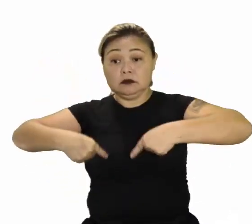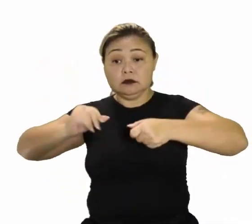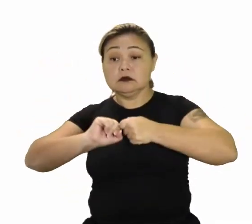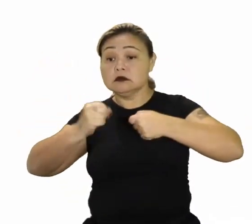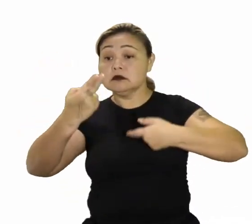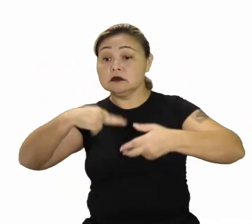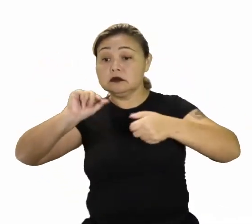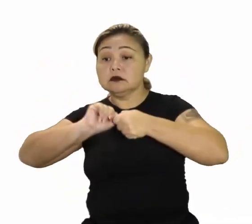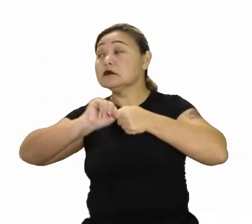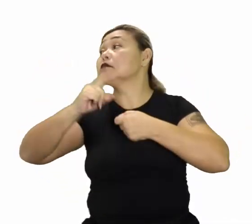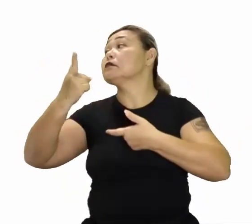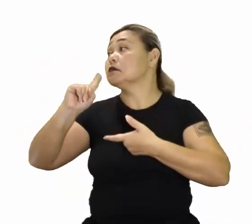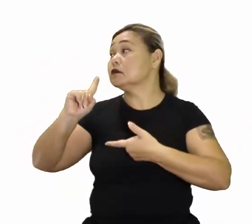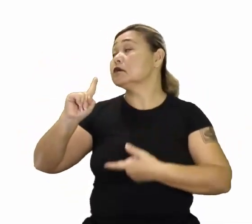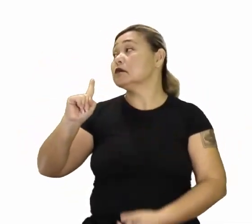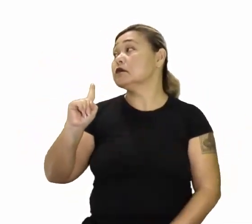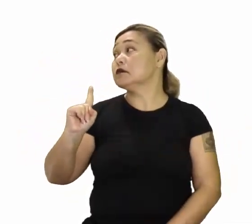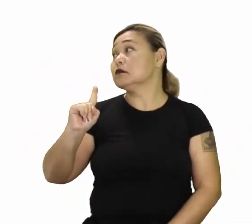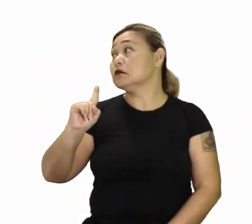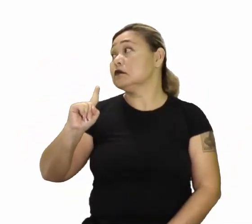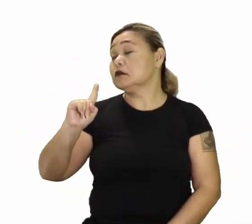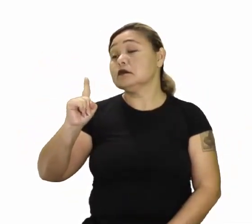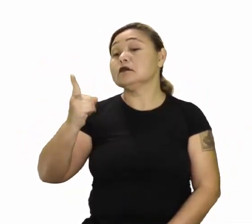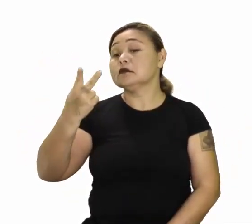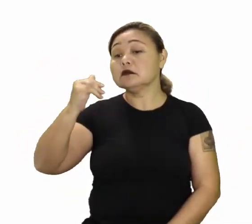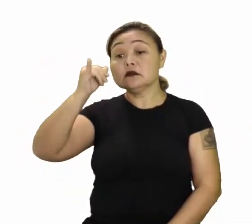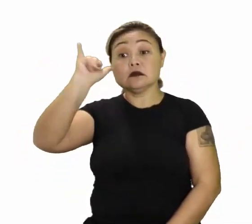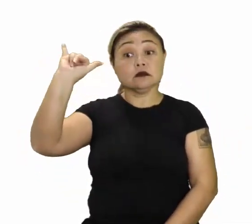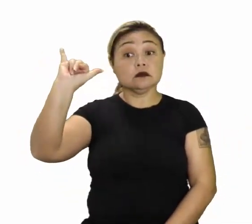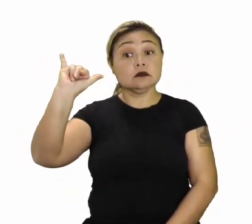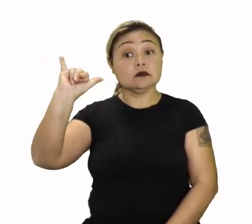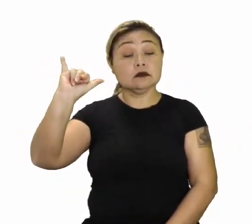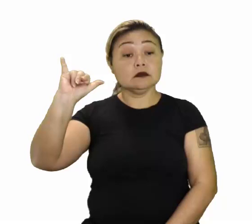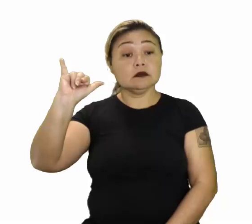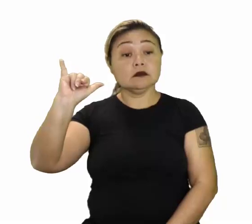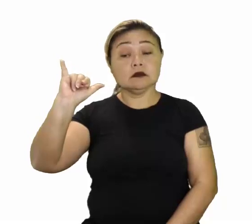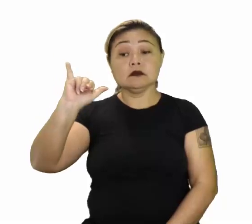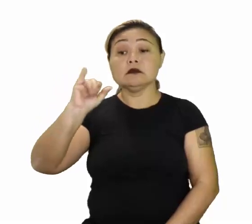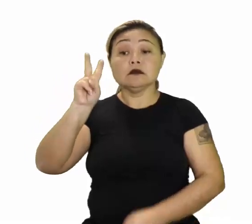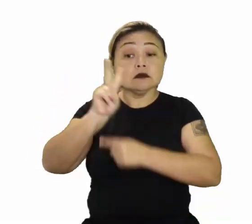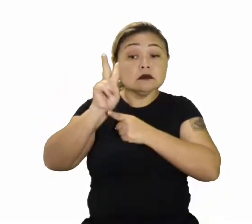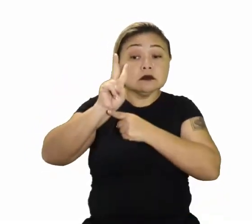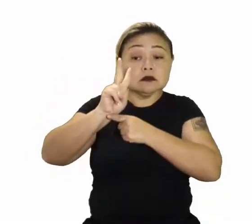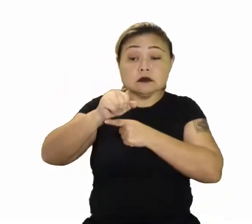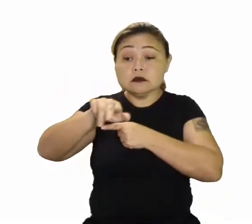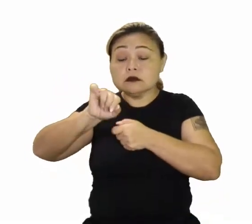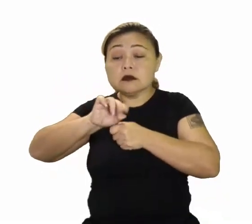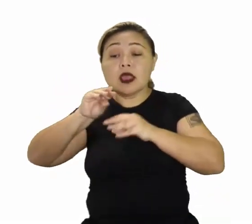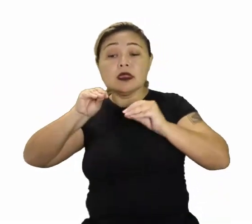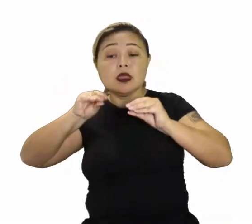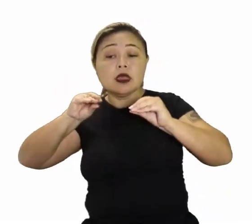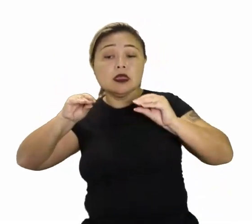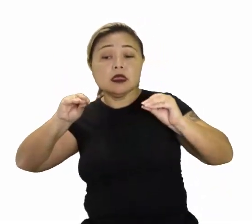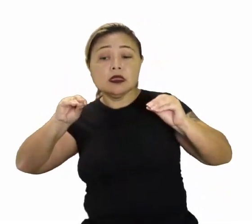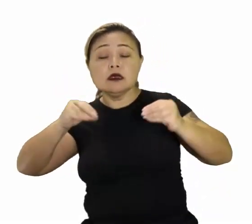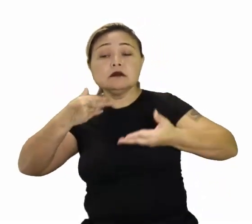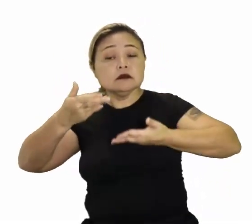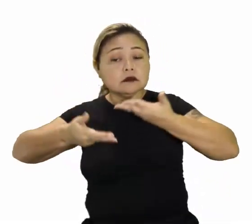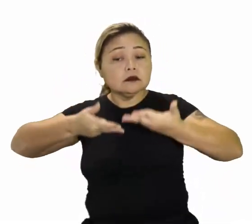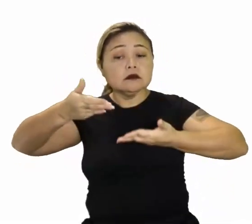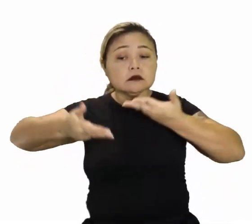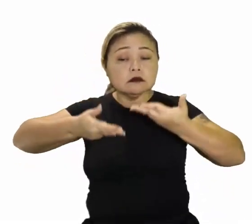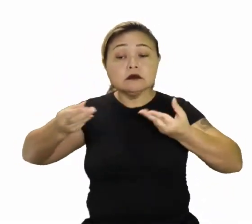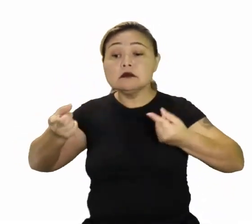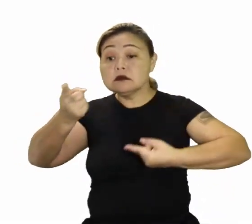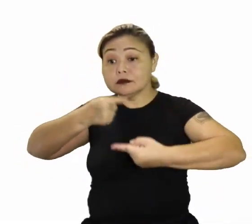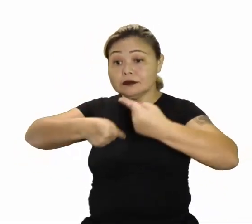nutricional no solo. Eu falei muito sobre manutenção do solo úmido, para favorecer a